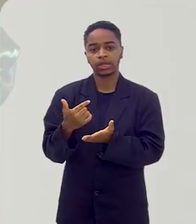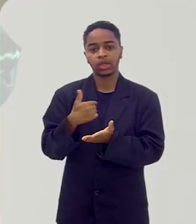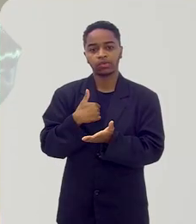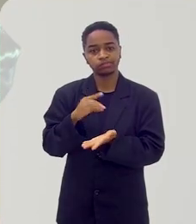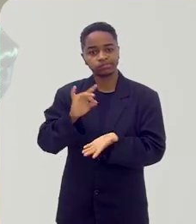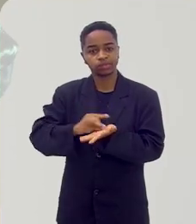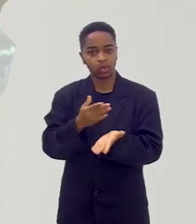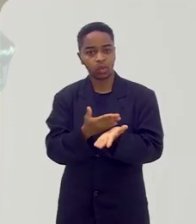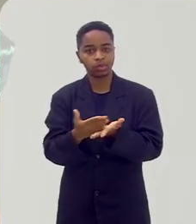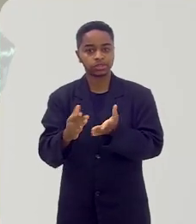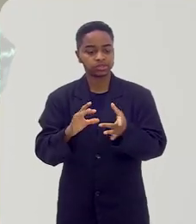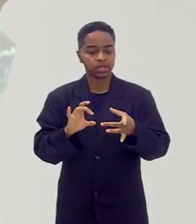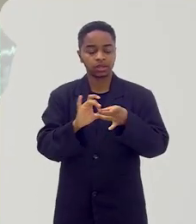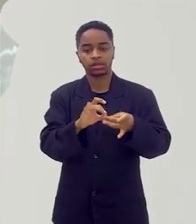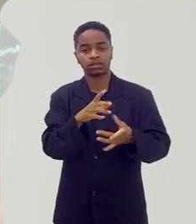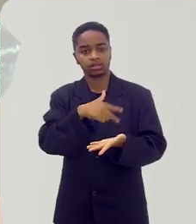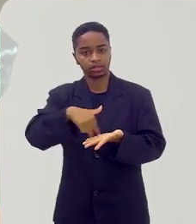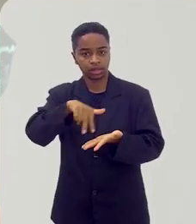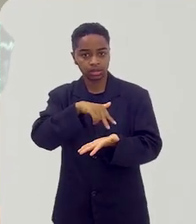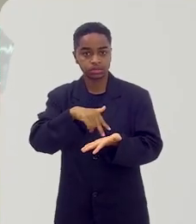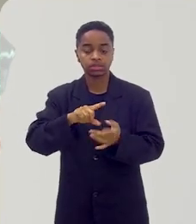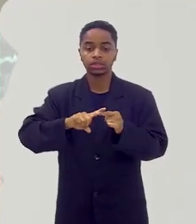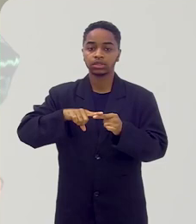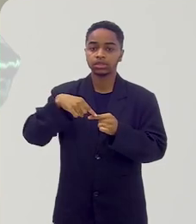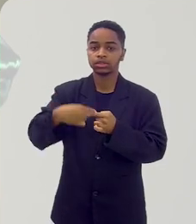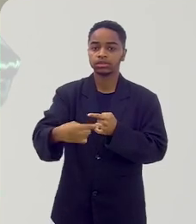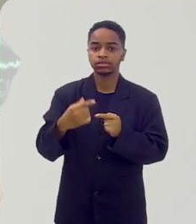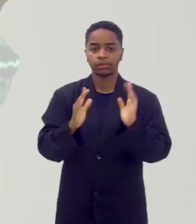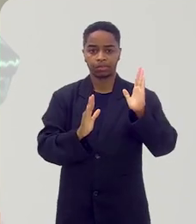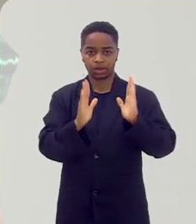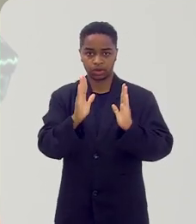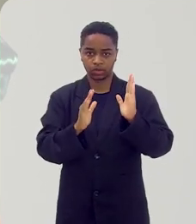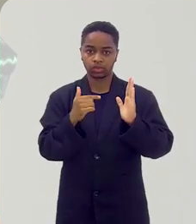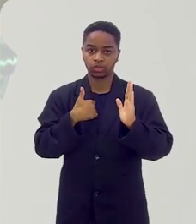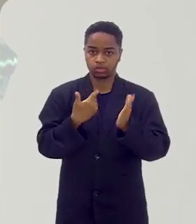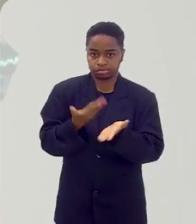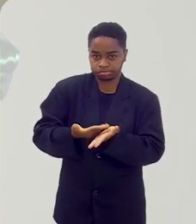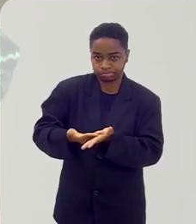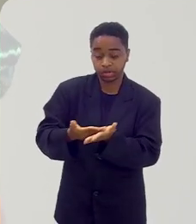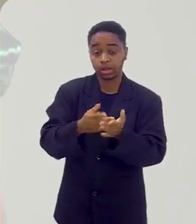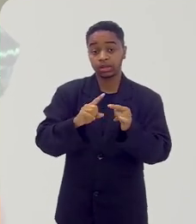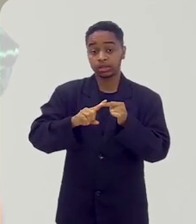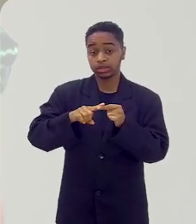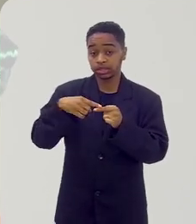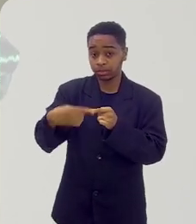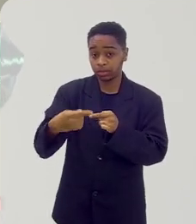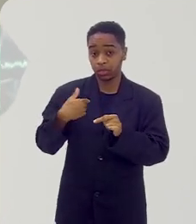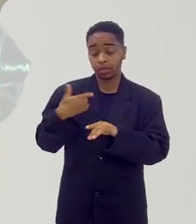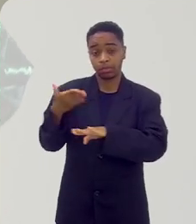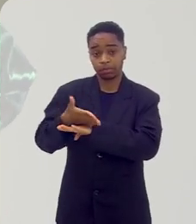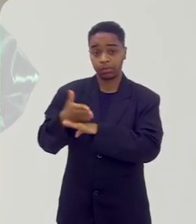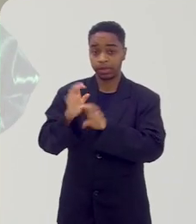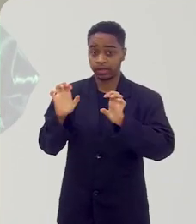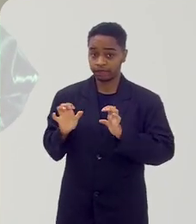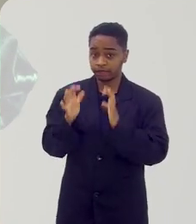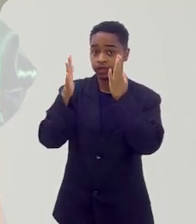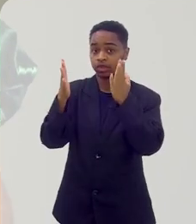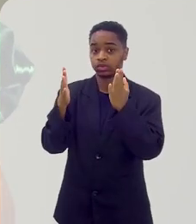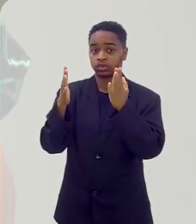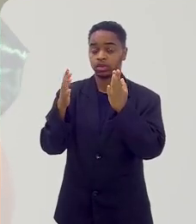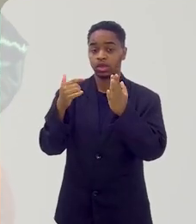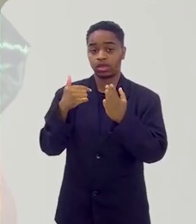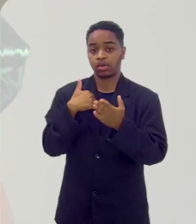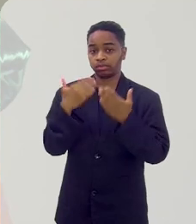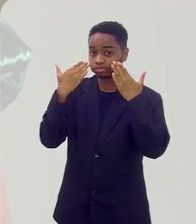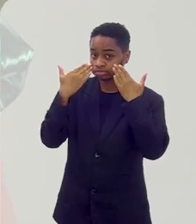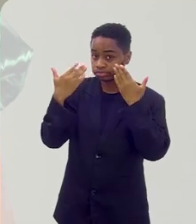Ai comecei numa dança e nessa dança eu fiz durante um tempo. Até que num evento, onde